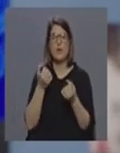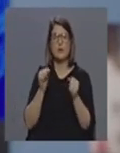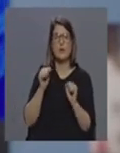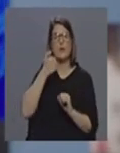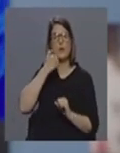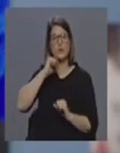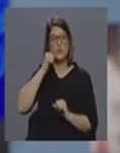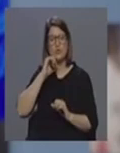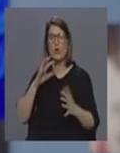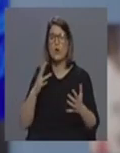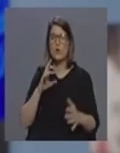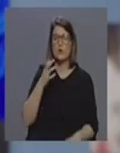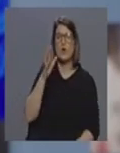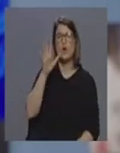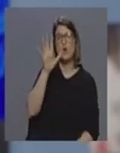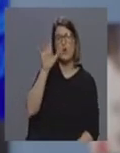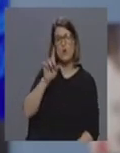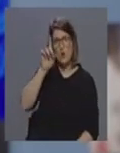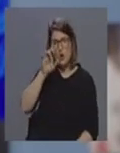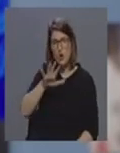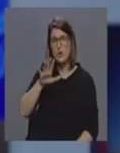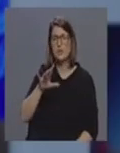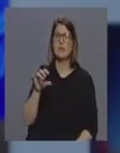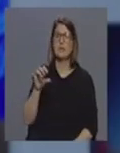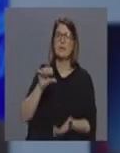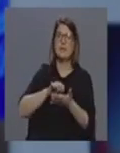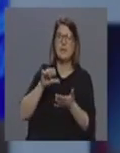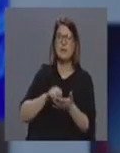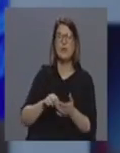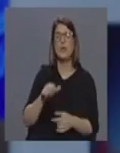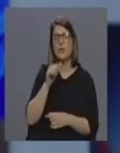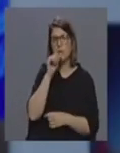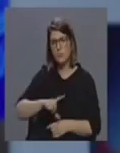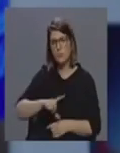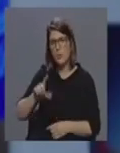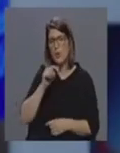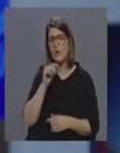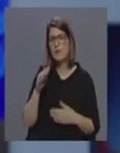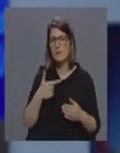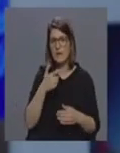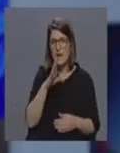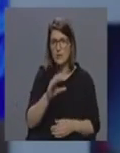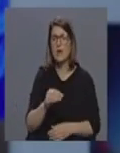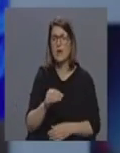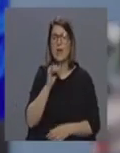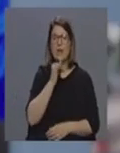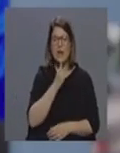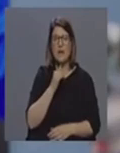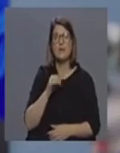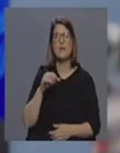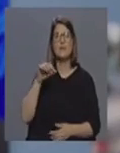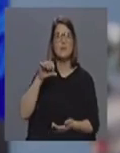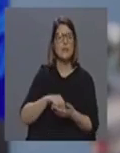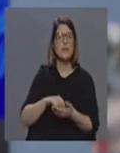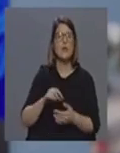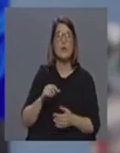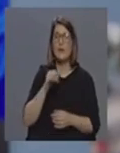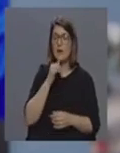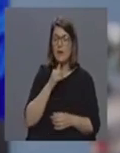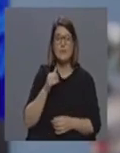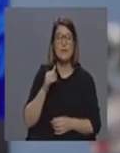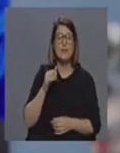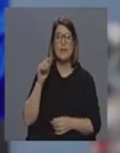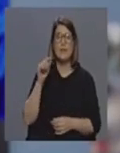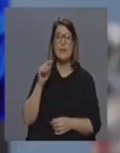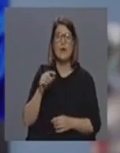quer na região norte no centro Lisboa e Valdotejo Alentejo e Algarve os centros de referência eram em Lisboa e Porto o hospital